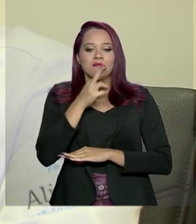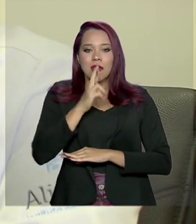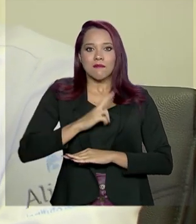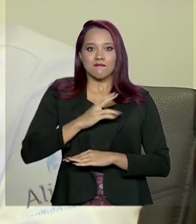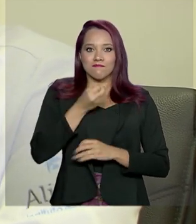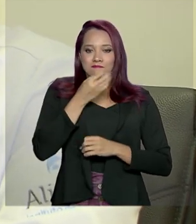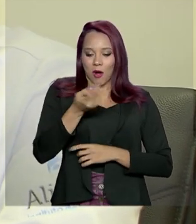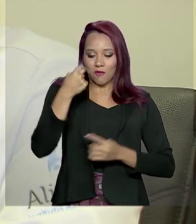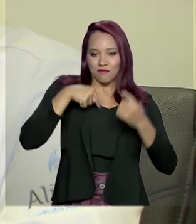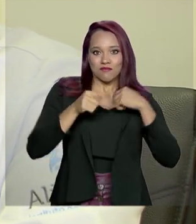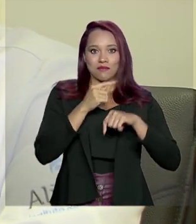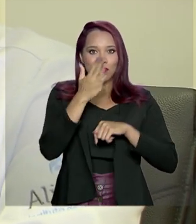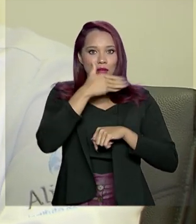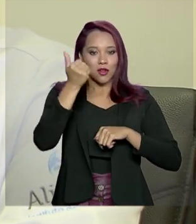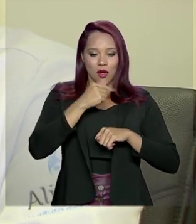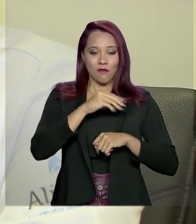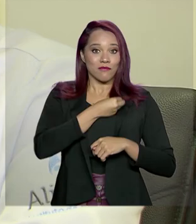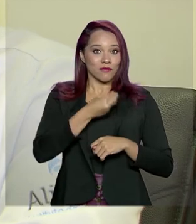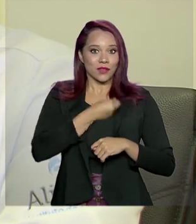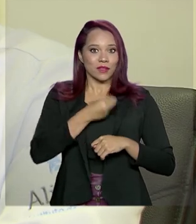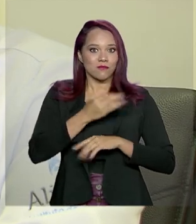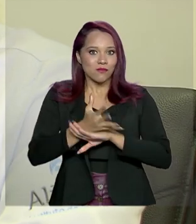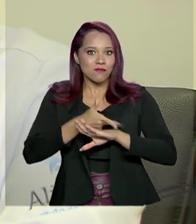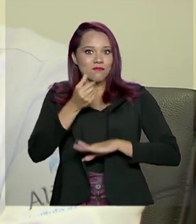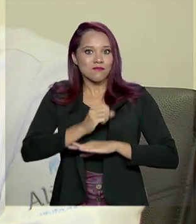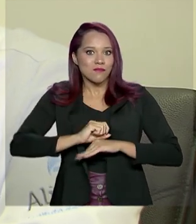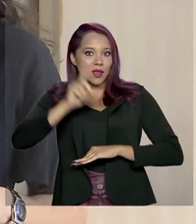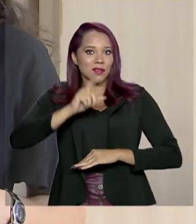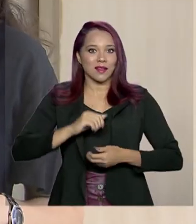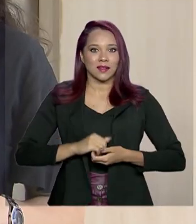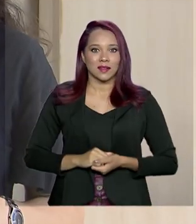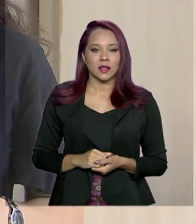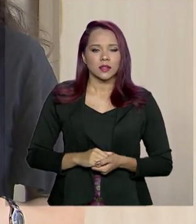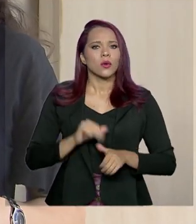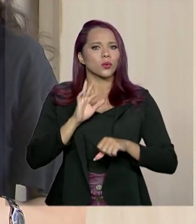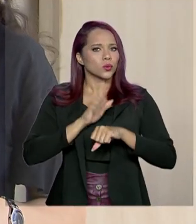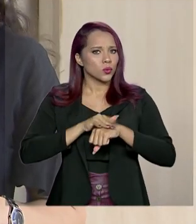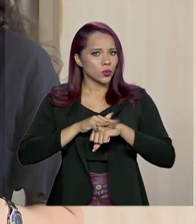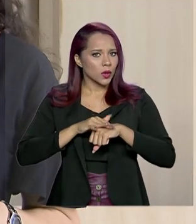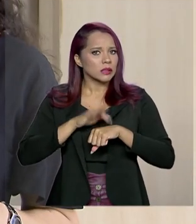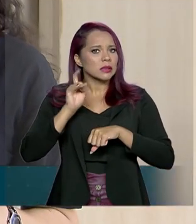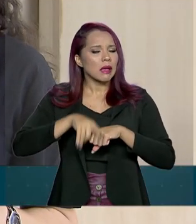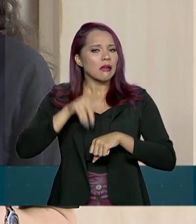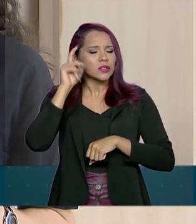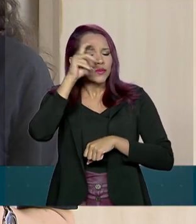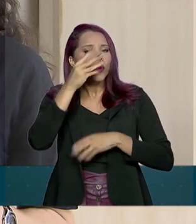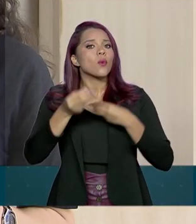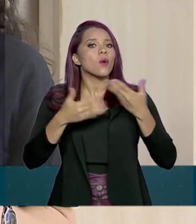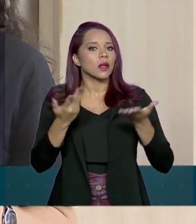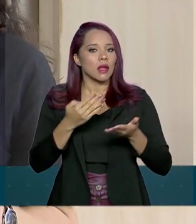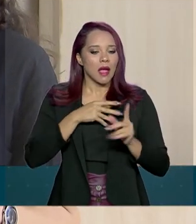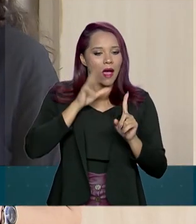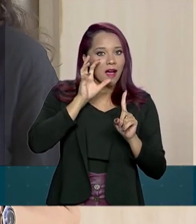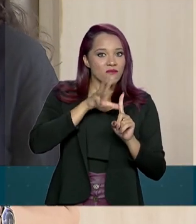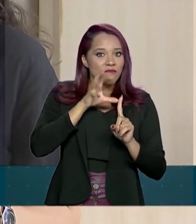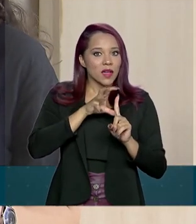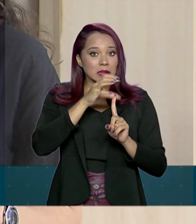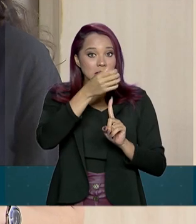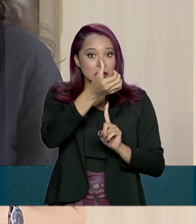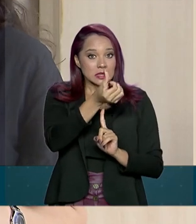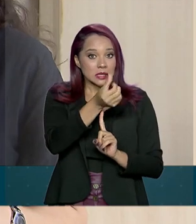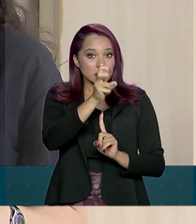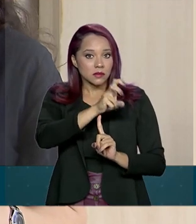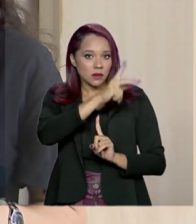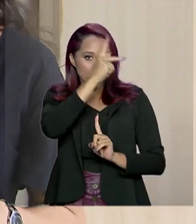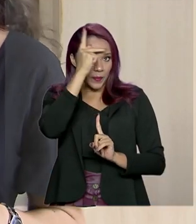clínica muito importante e aumentar a sobrevida, a qualidade de vida de forma significativa. Uma doença é considerada rara quando afeta até 65